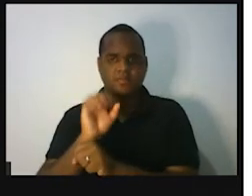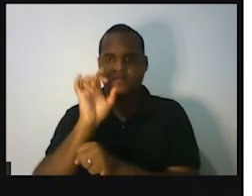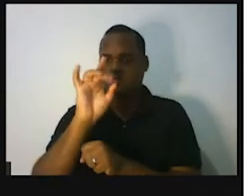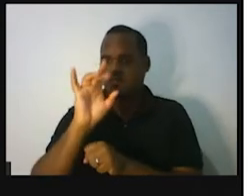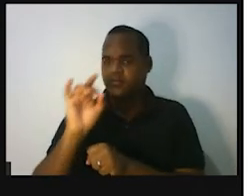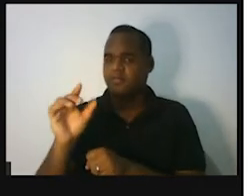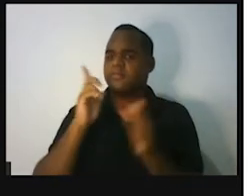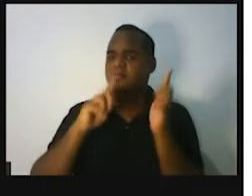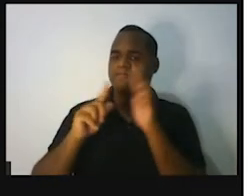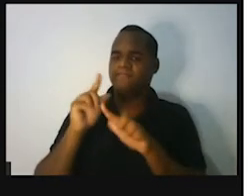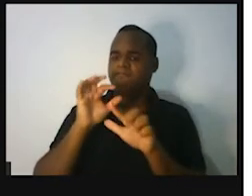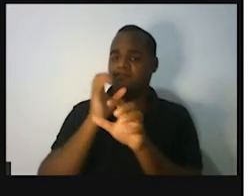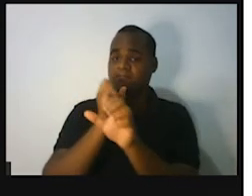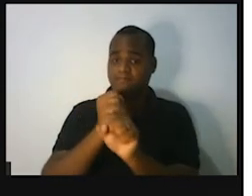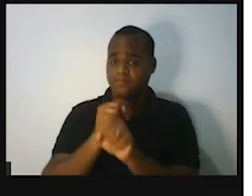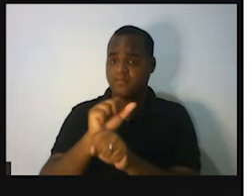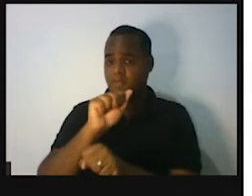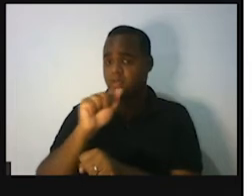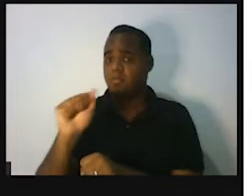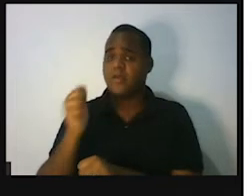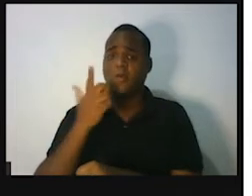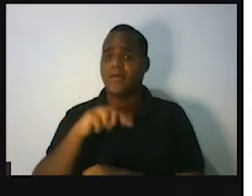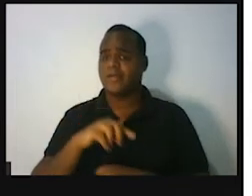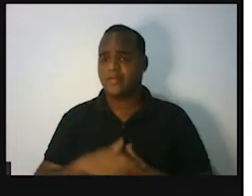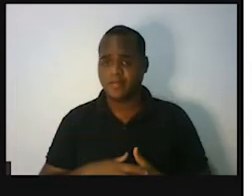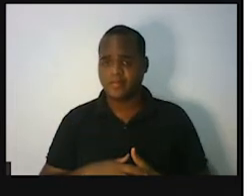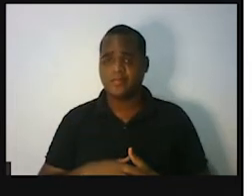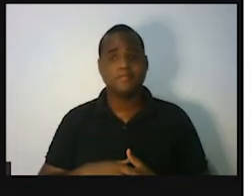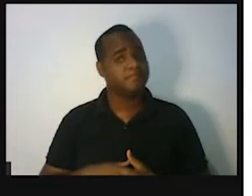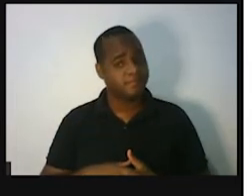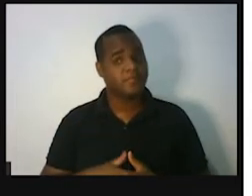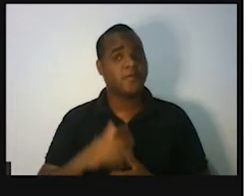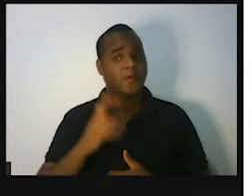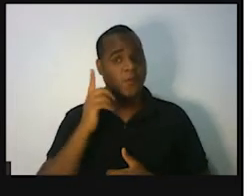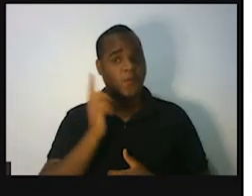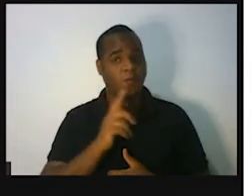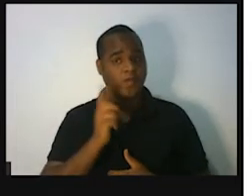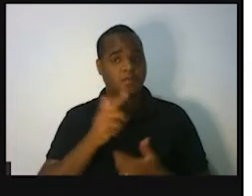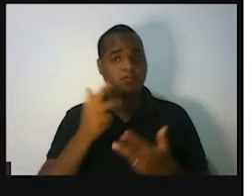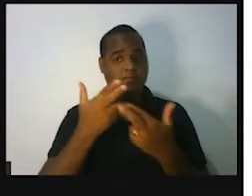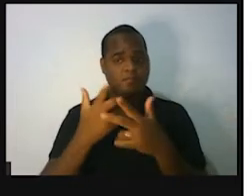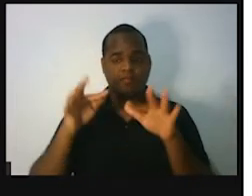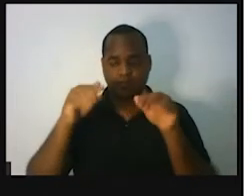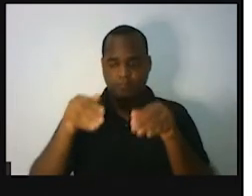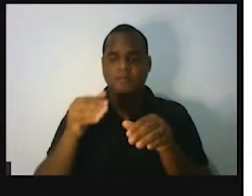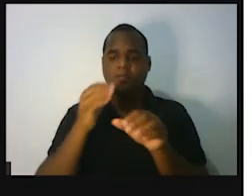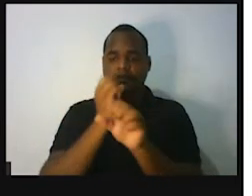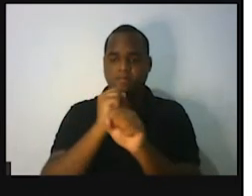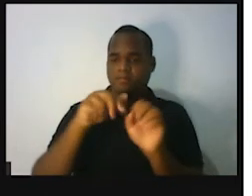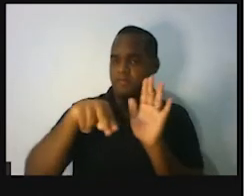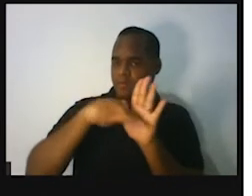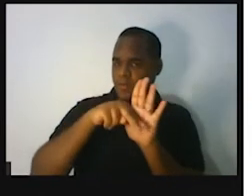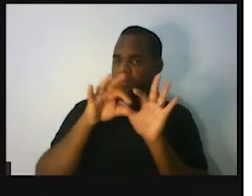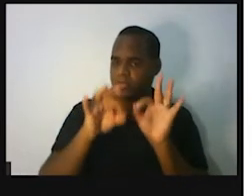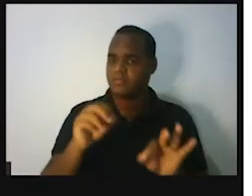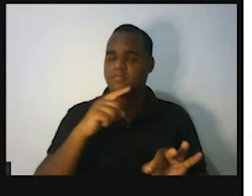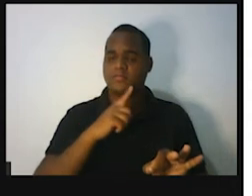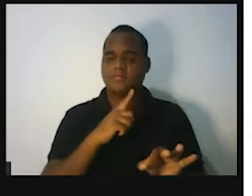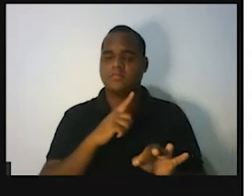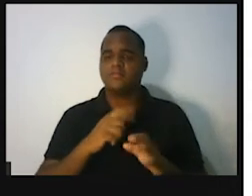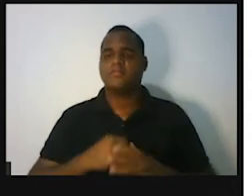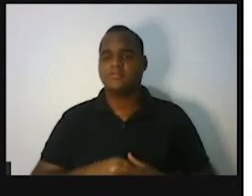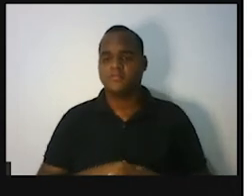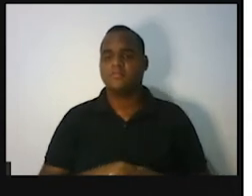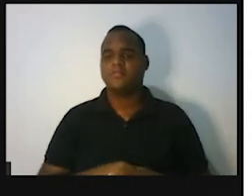esse cálculo, esse cálculo da aritmética. A gente consegue, além da média final das notas escolares, o cálculo